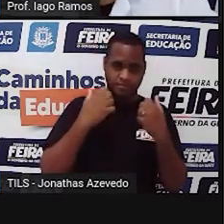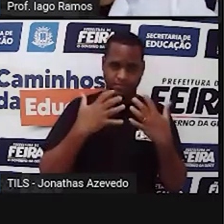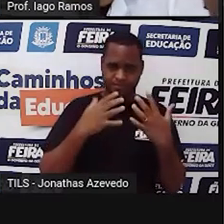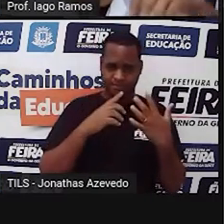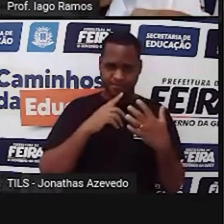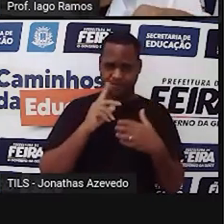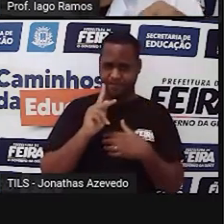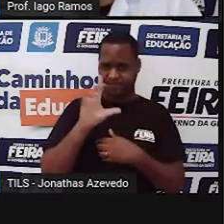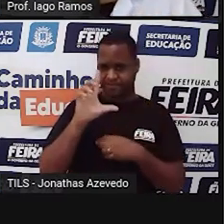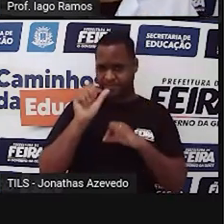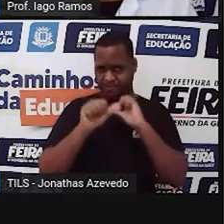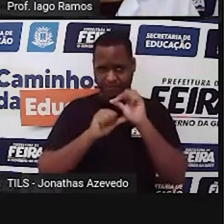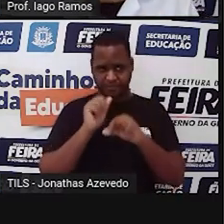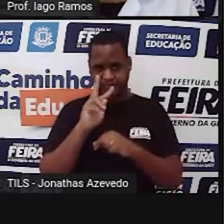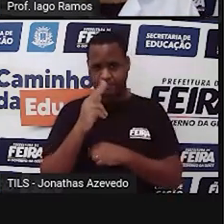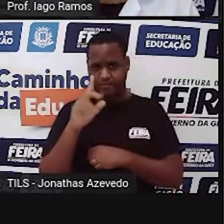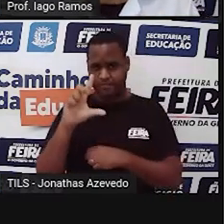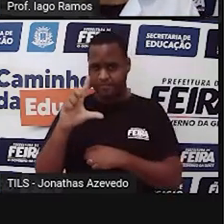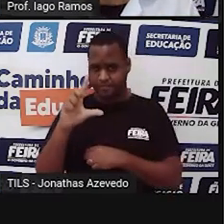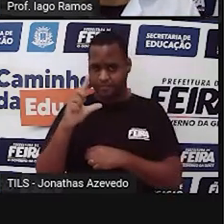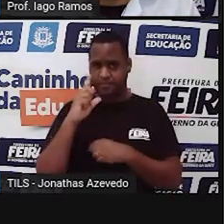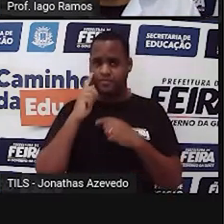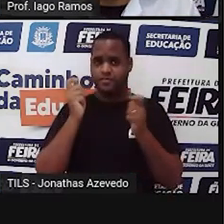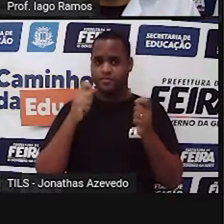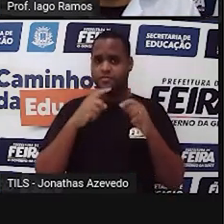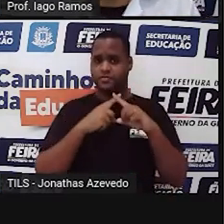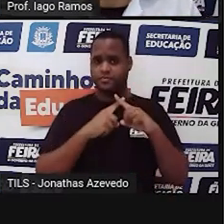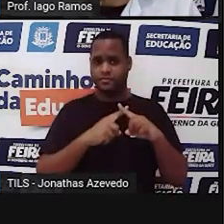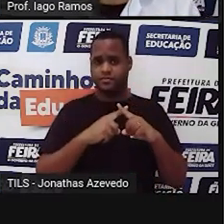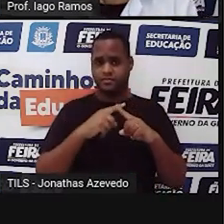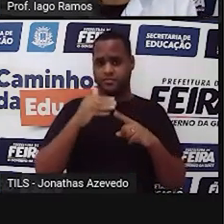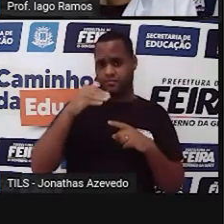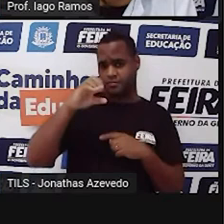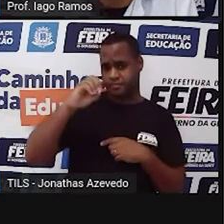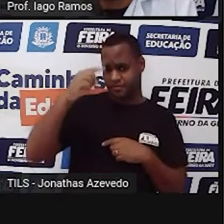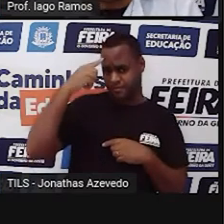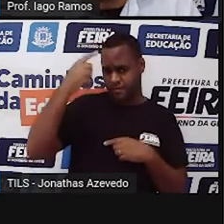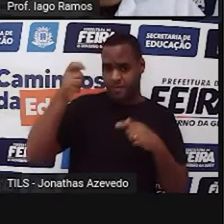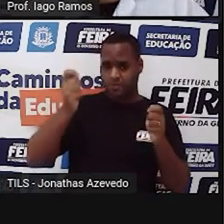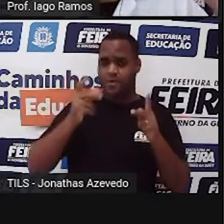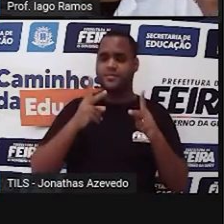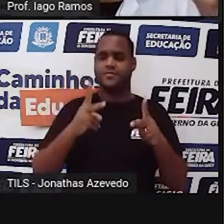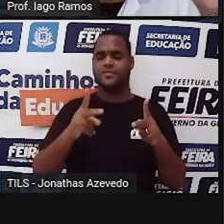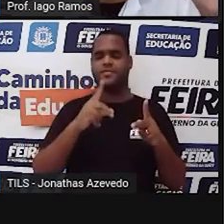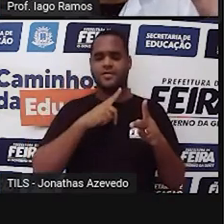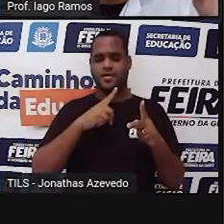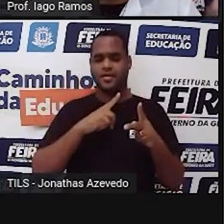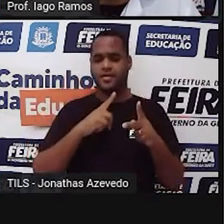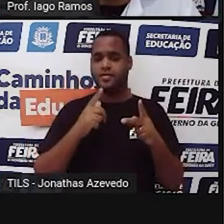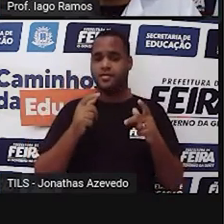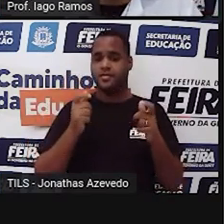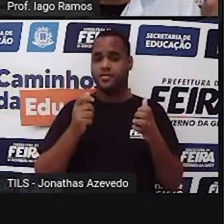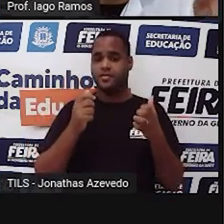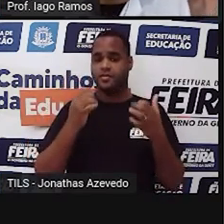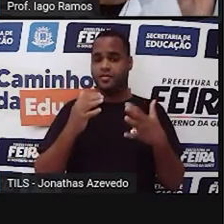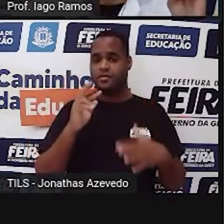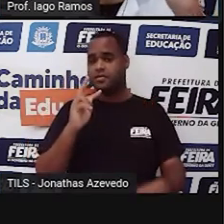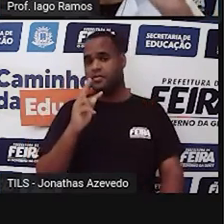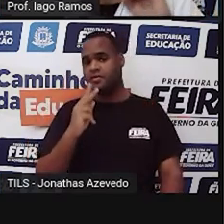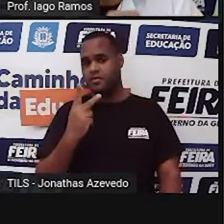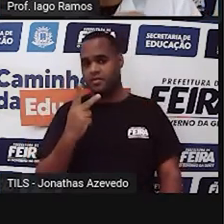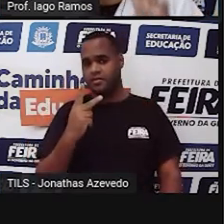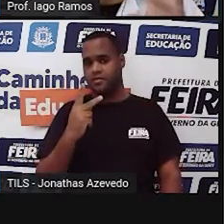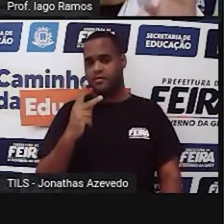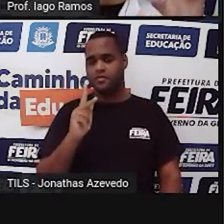para hectolitro, você multiplica por 10. E aí você continua. De hectolitro para